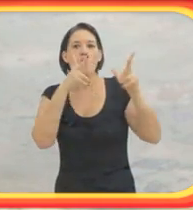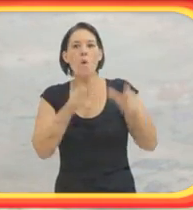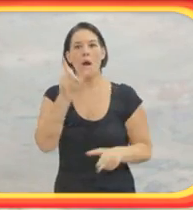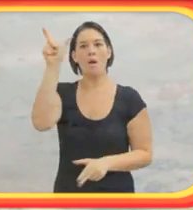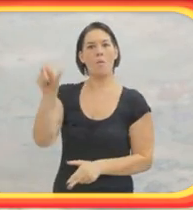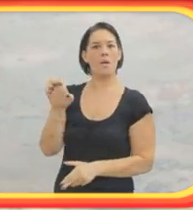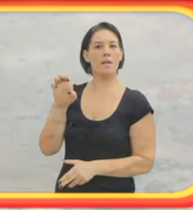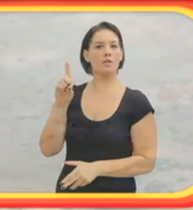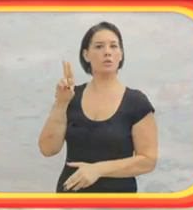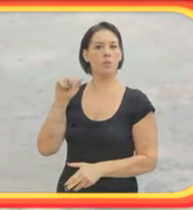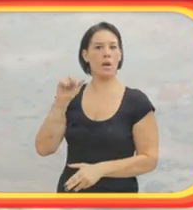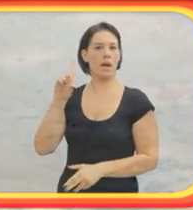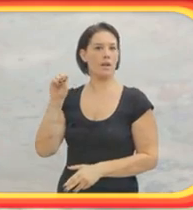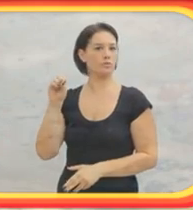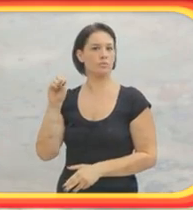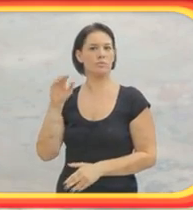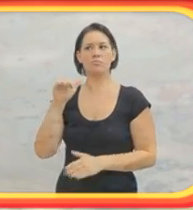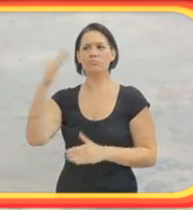um irmão deficiente.